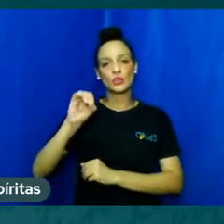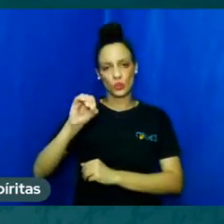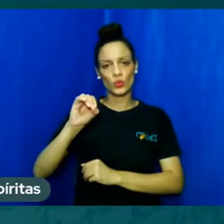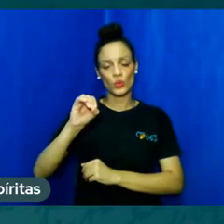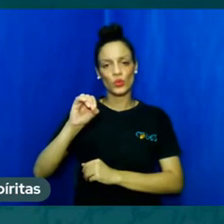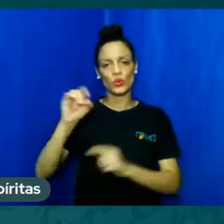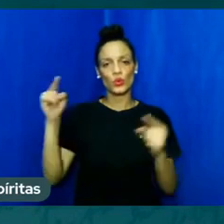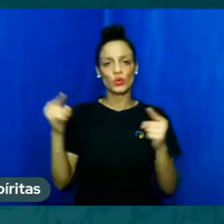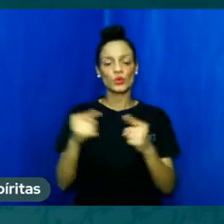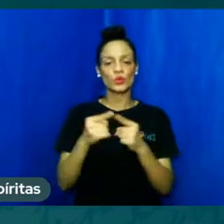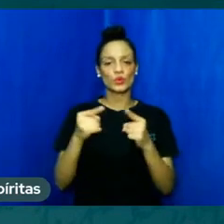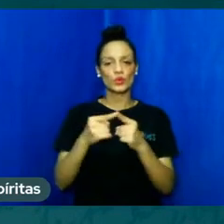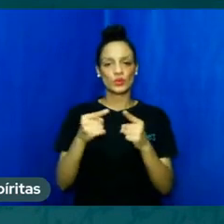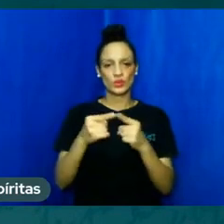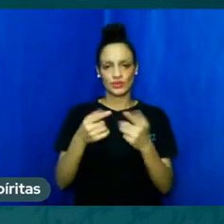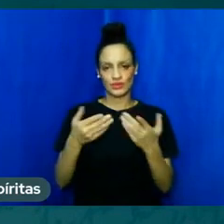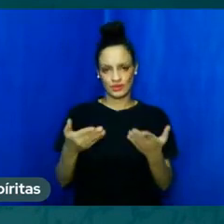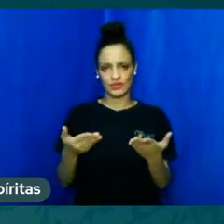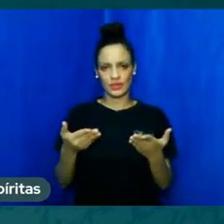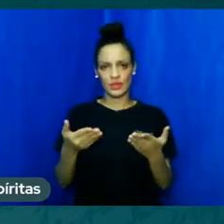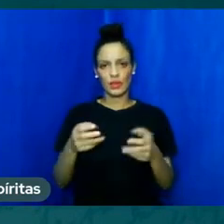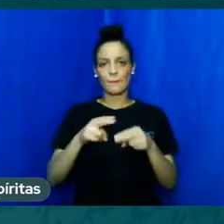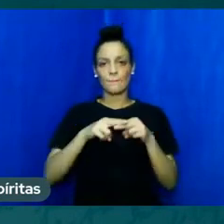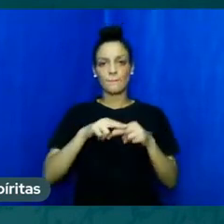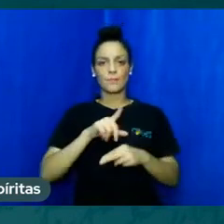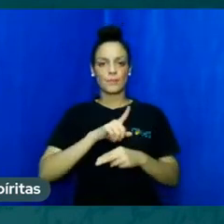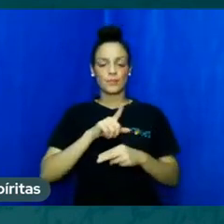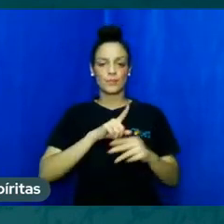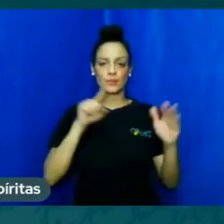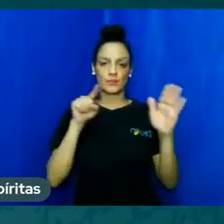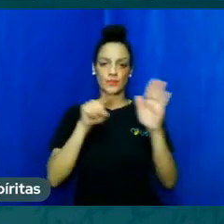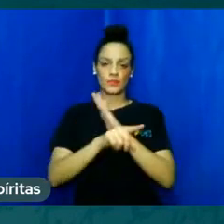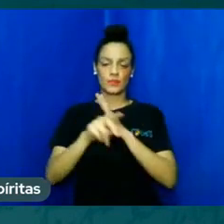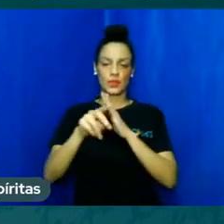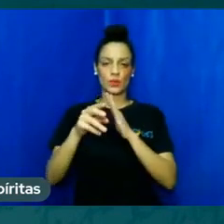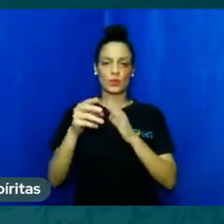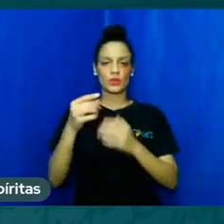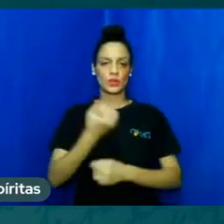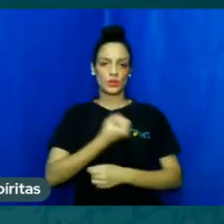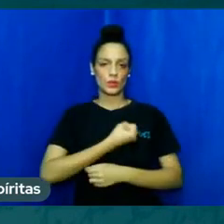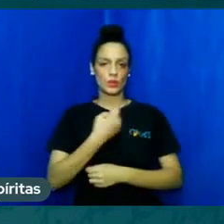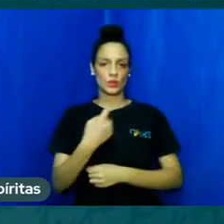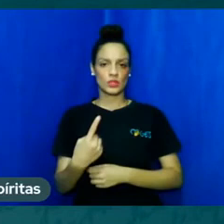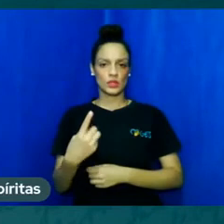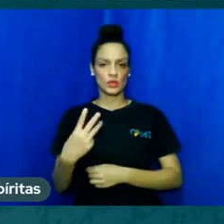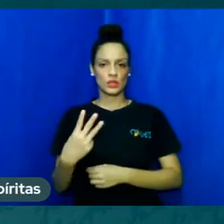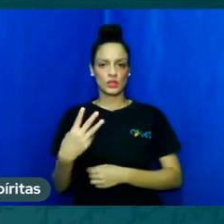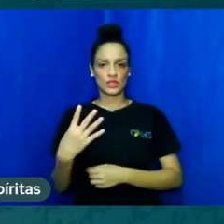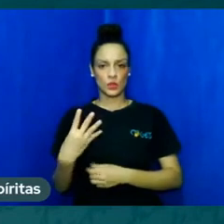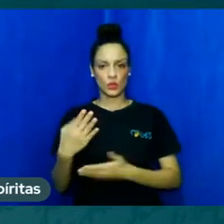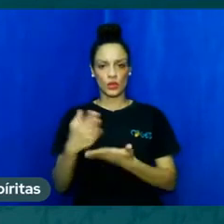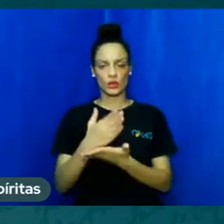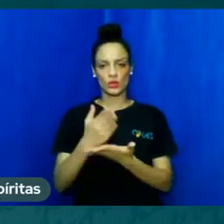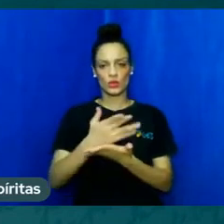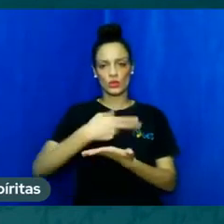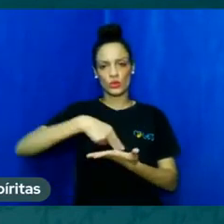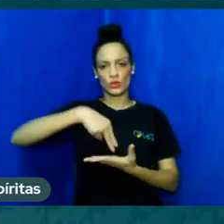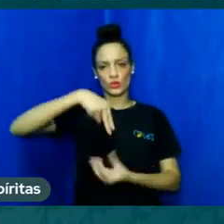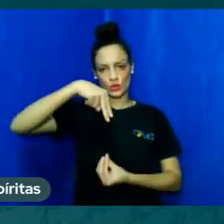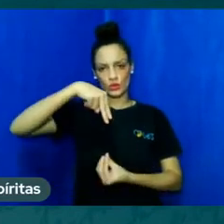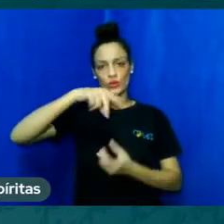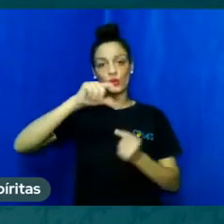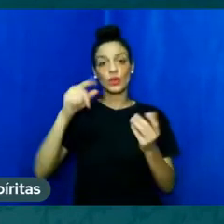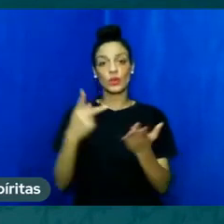Então, lá na questão 134 do Livro dos Espíritos, Kardec perguntou aos espíritos o que é a alma, e eles